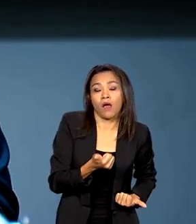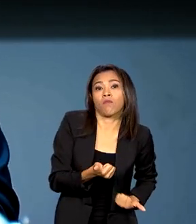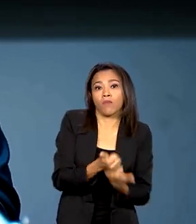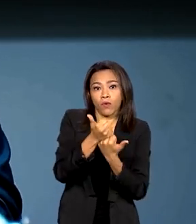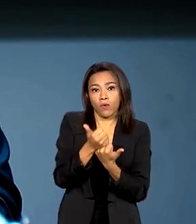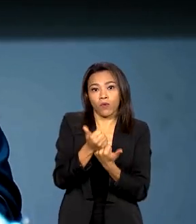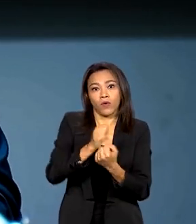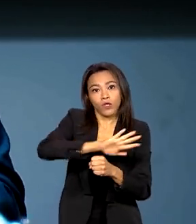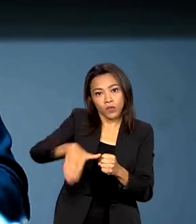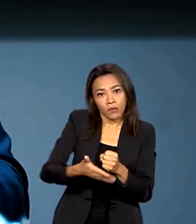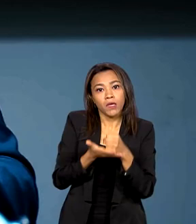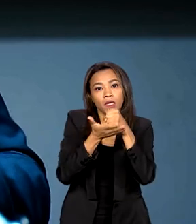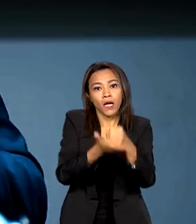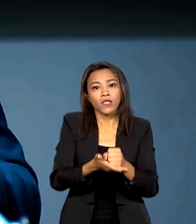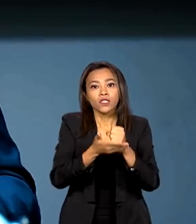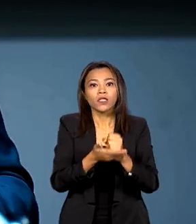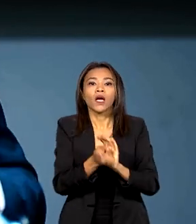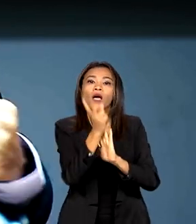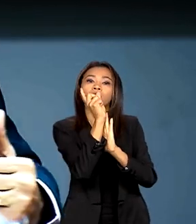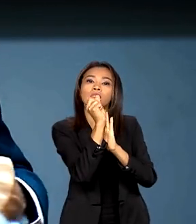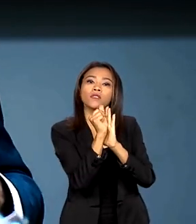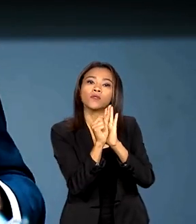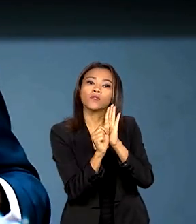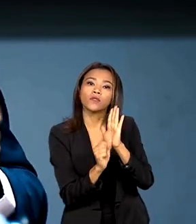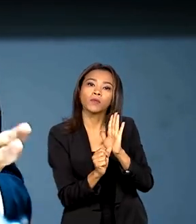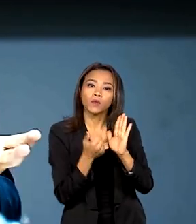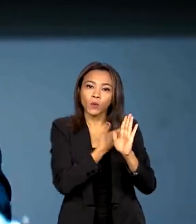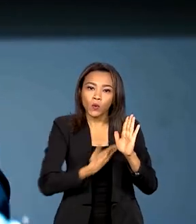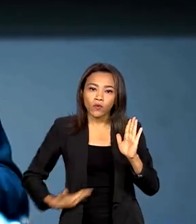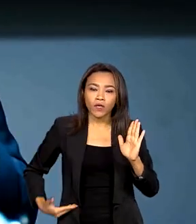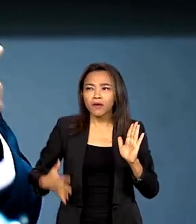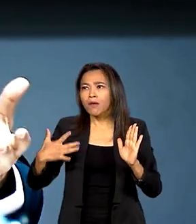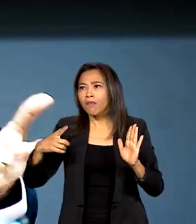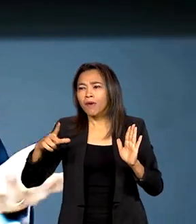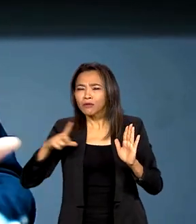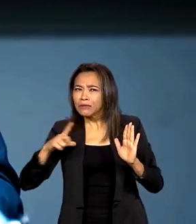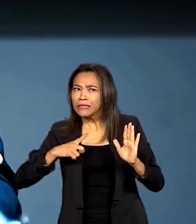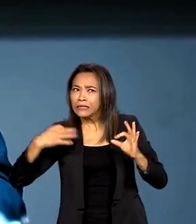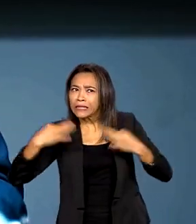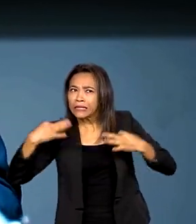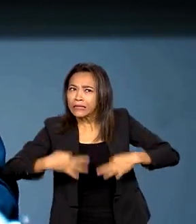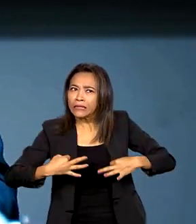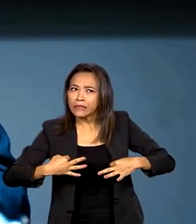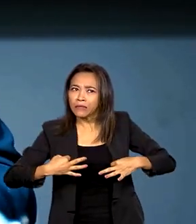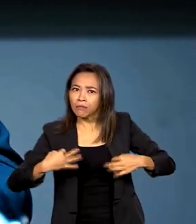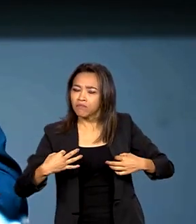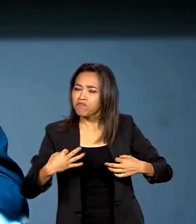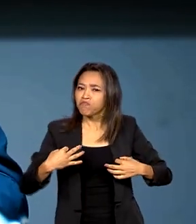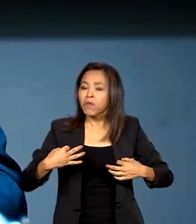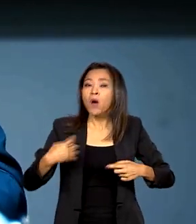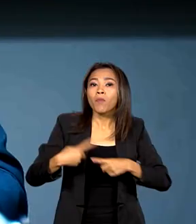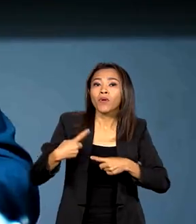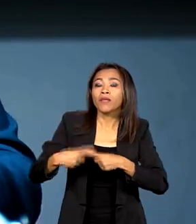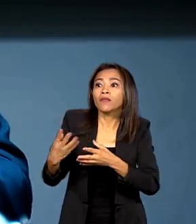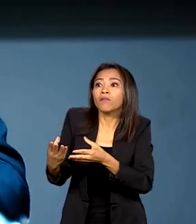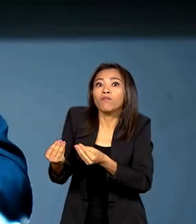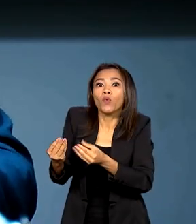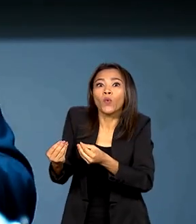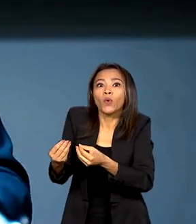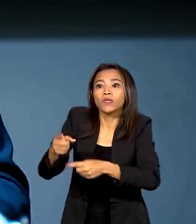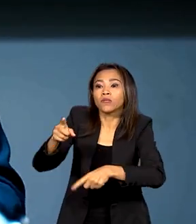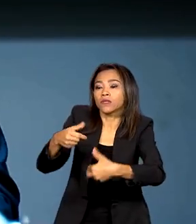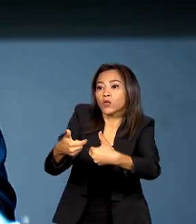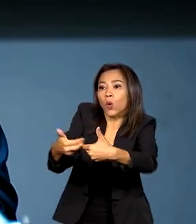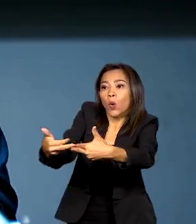públicas, mas você não tem uma rigidez absoluta, porque as demandas sociais estão aí, precisam ser atendidas, mas de